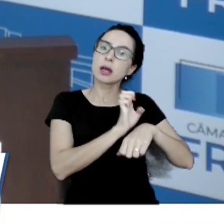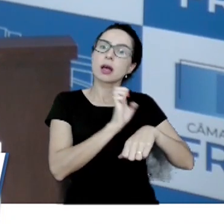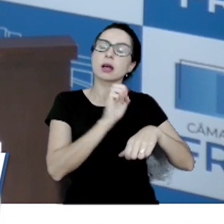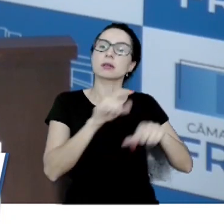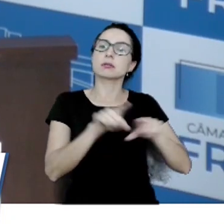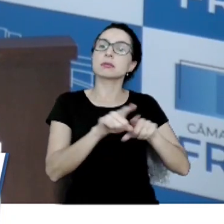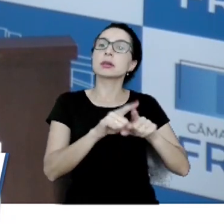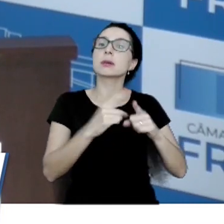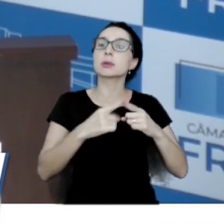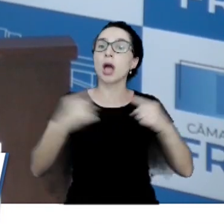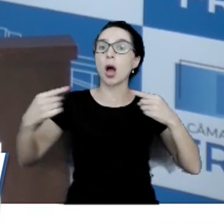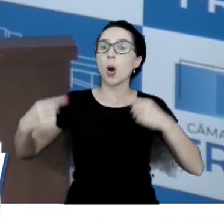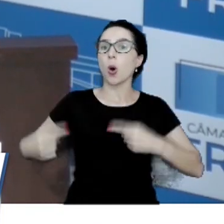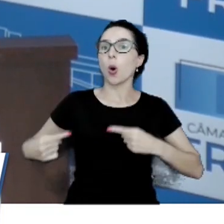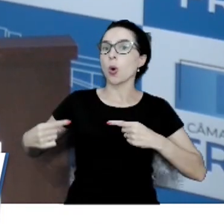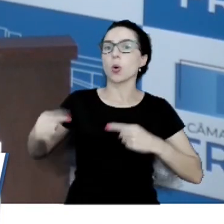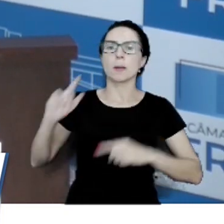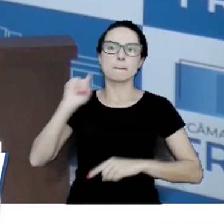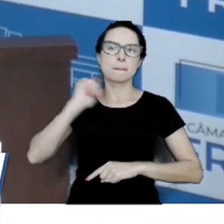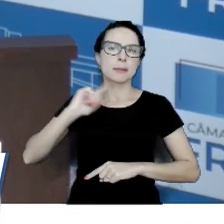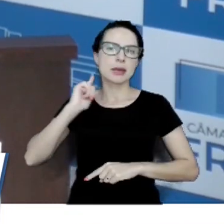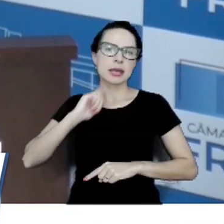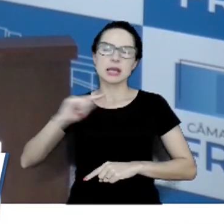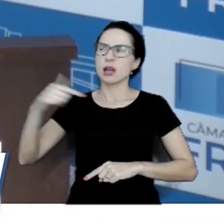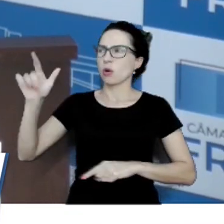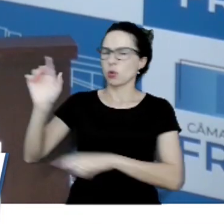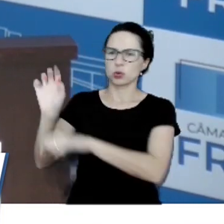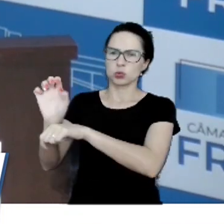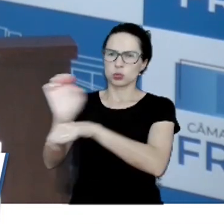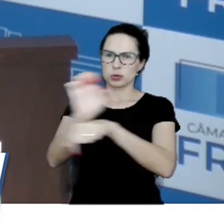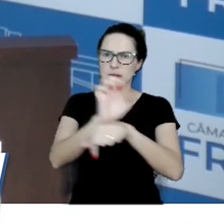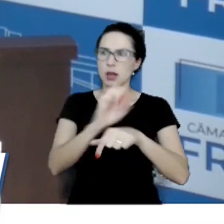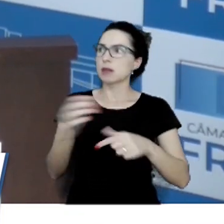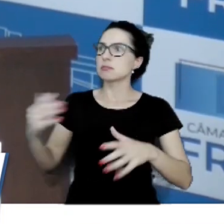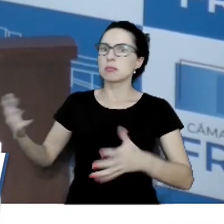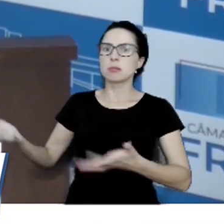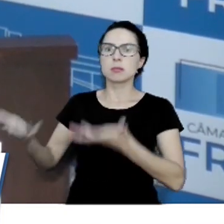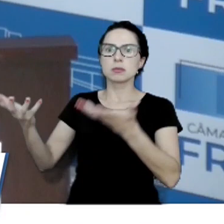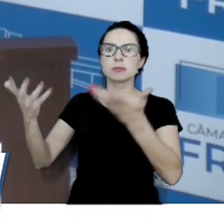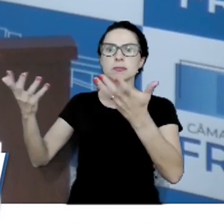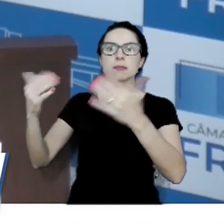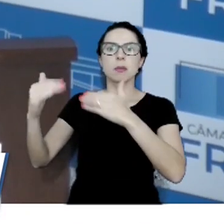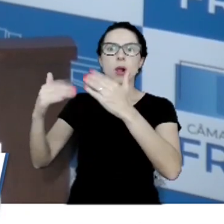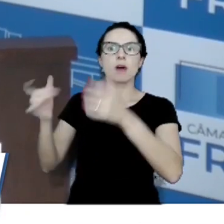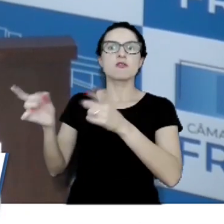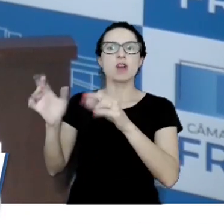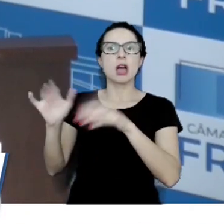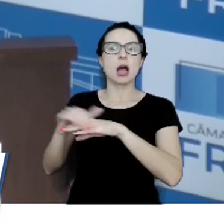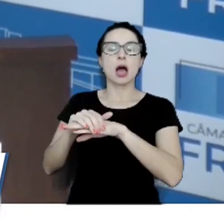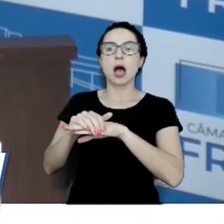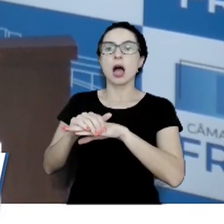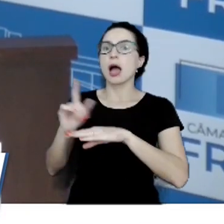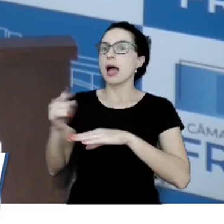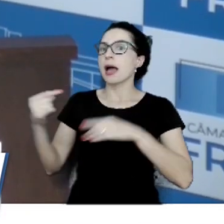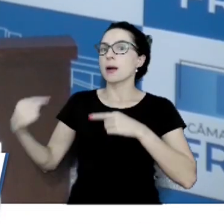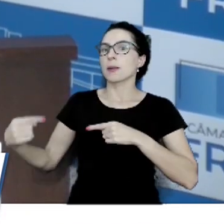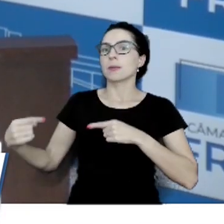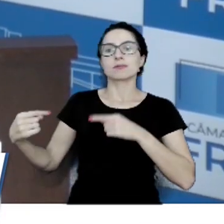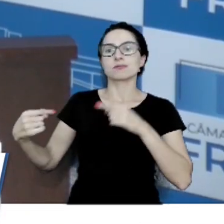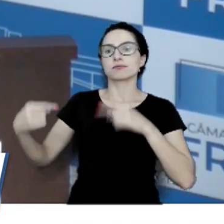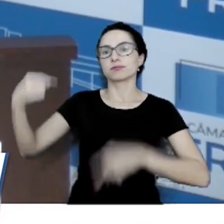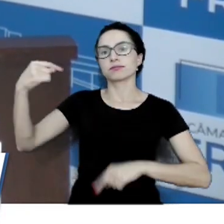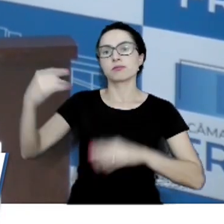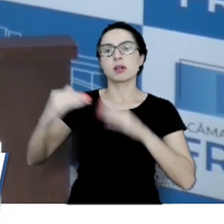a concorrência com Minas Gerais e outros estados produtivos de calçado é uma competição desonesta.